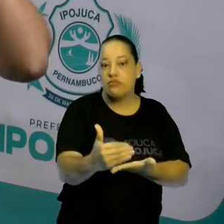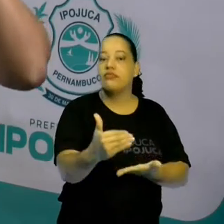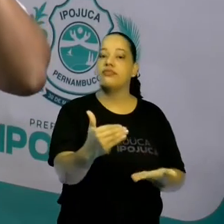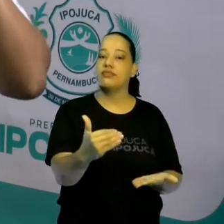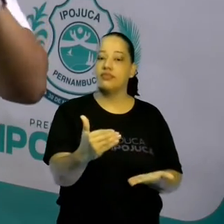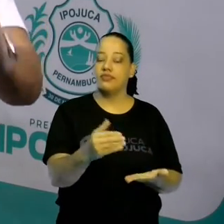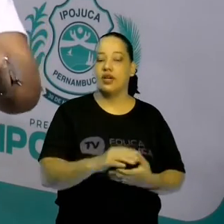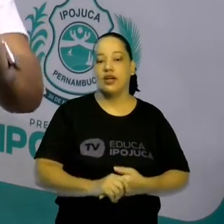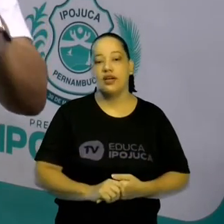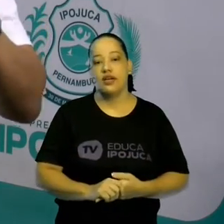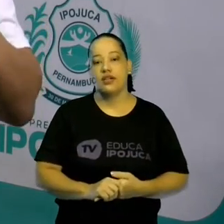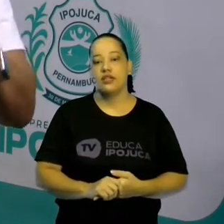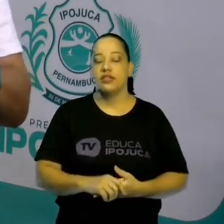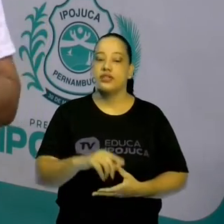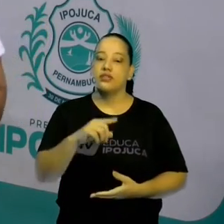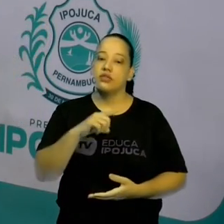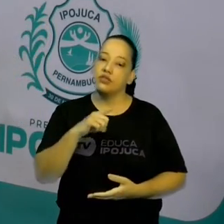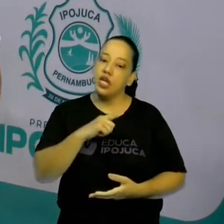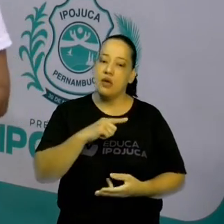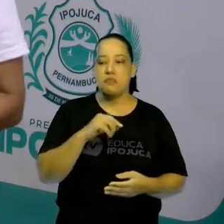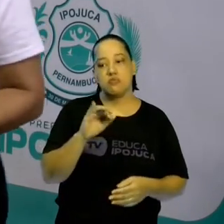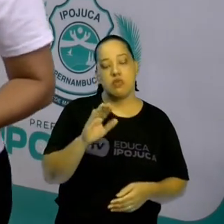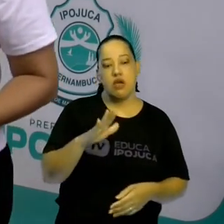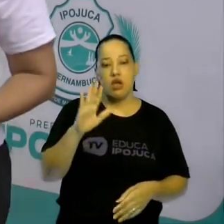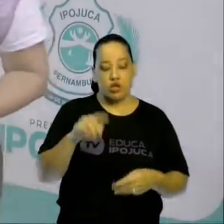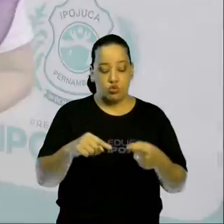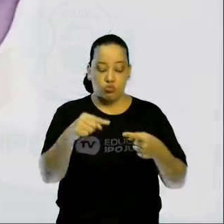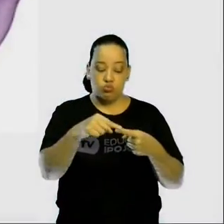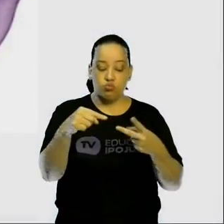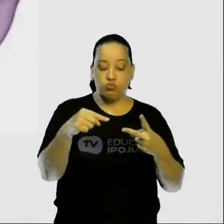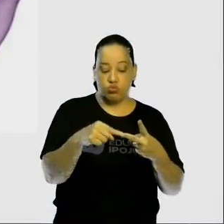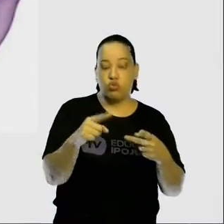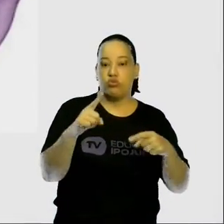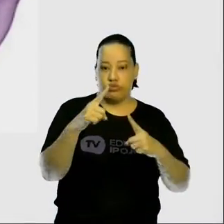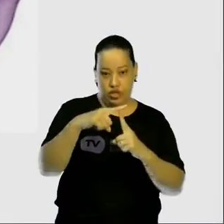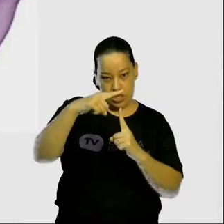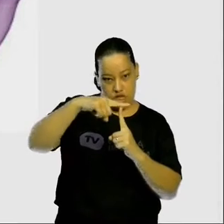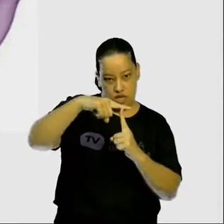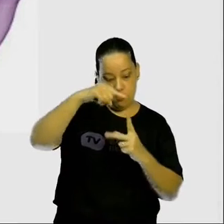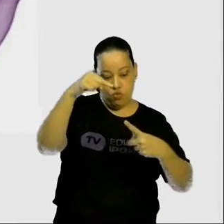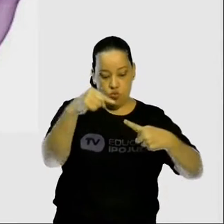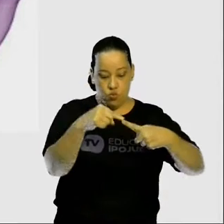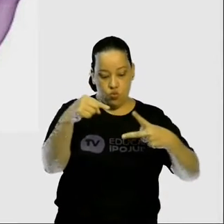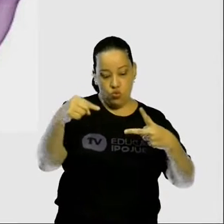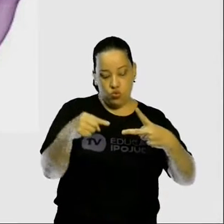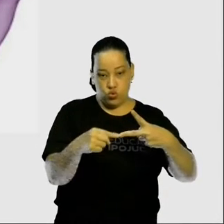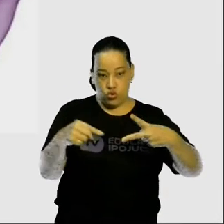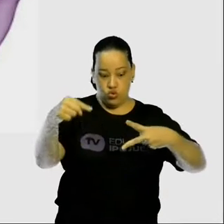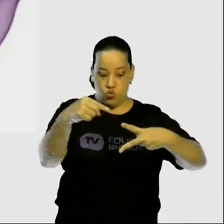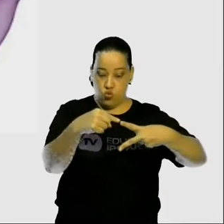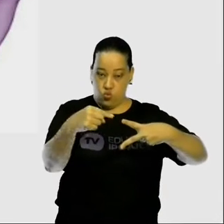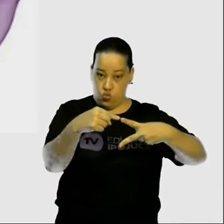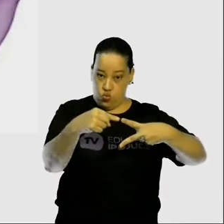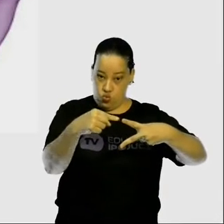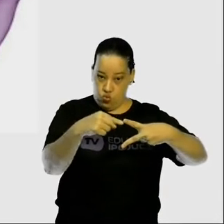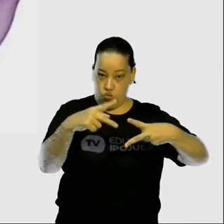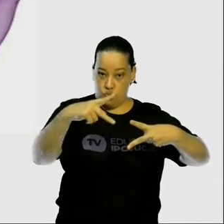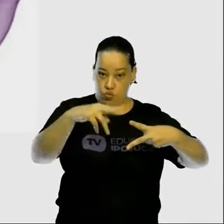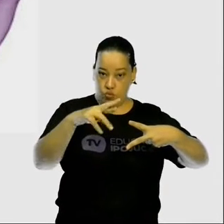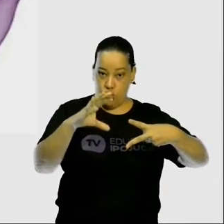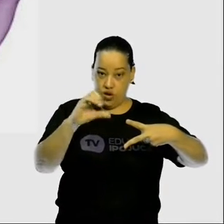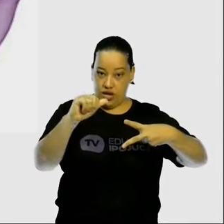Basicamente, nós temos dois tipos de células. Uma que nós chamamos de procariontes